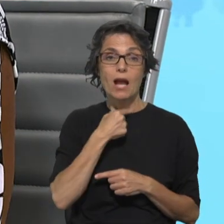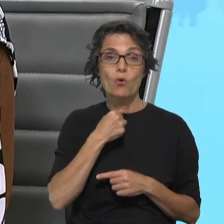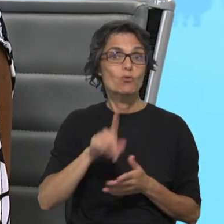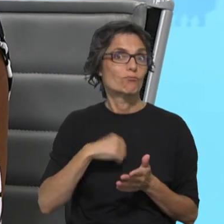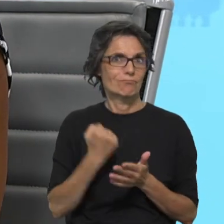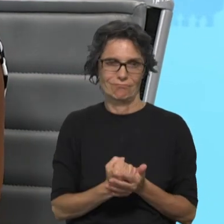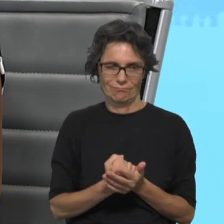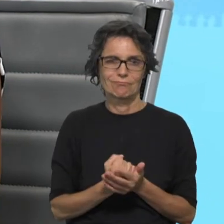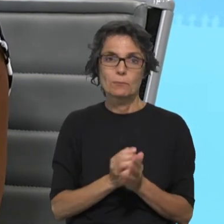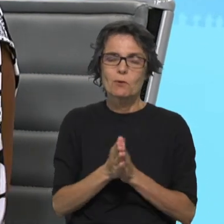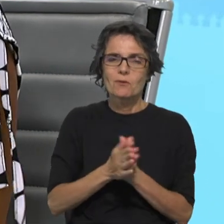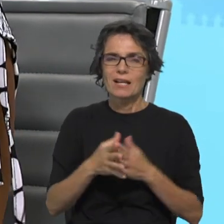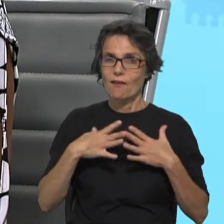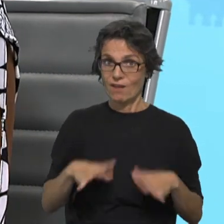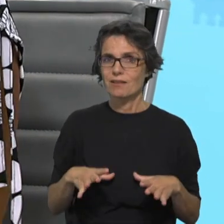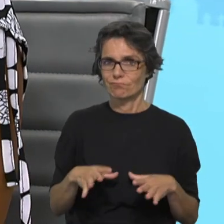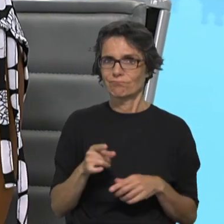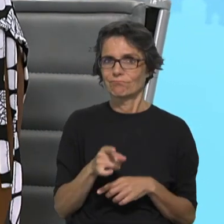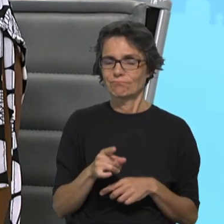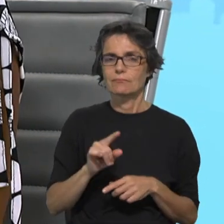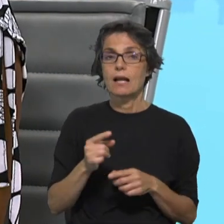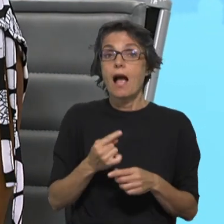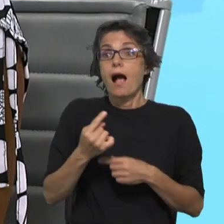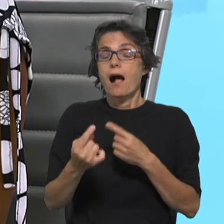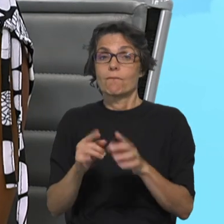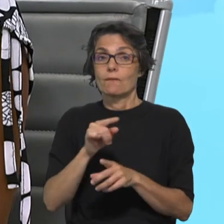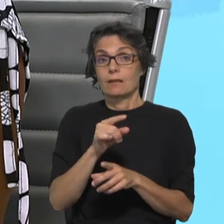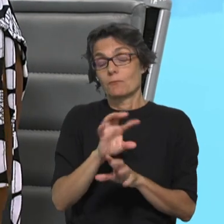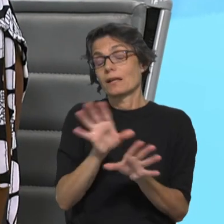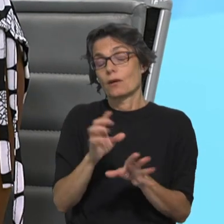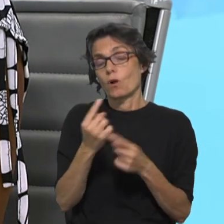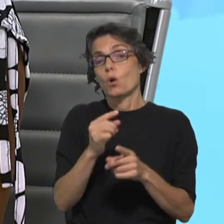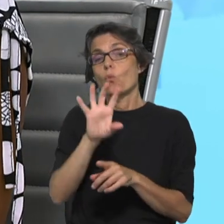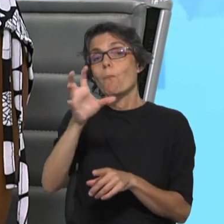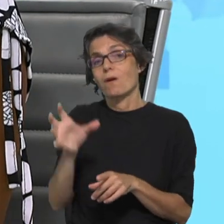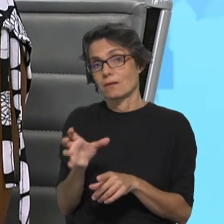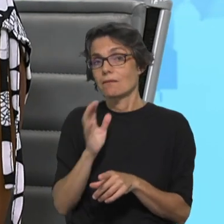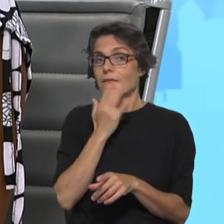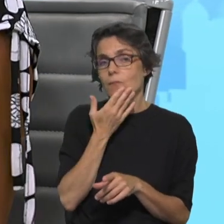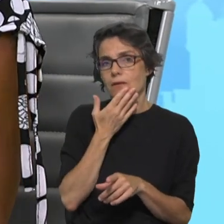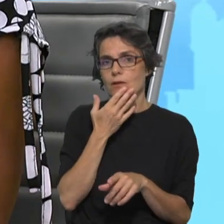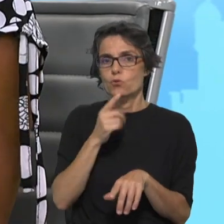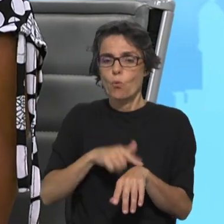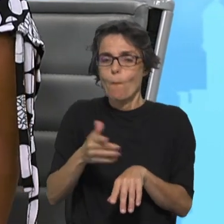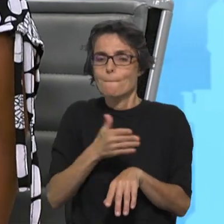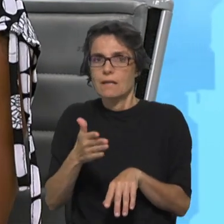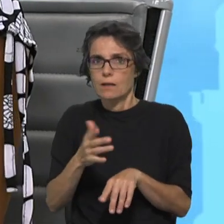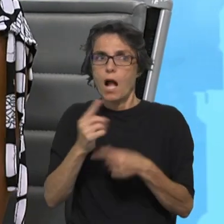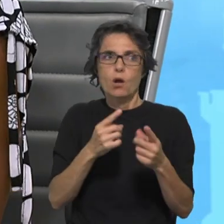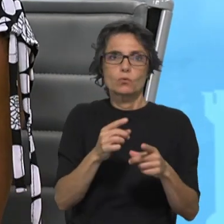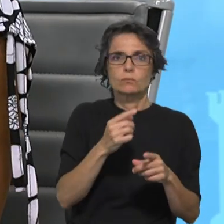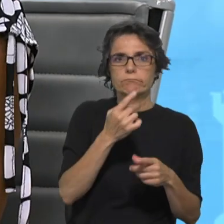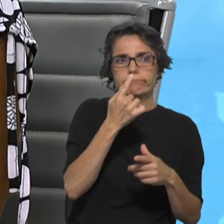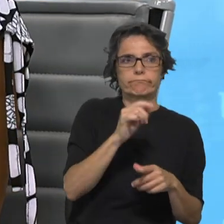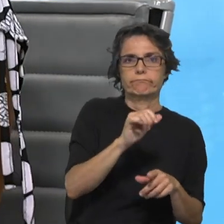para aproveitar o tempo de férias. Ainda que, em alguns países, se faça por temporadas, e uns vêm em julho, uns